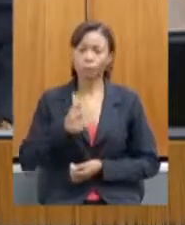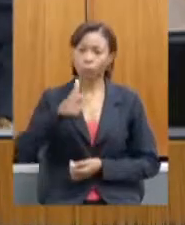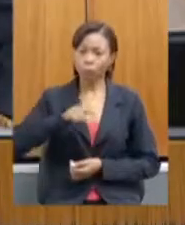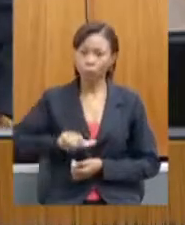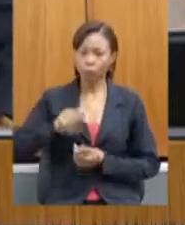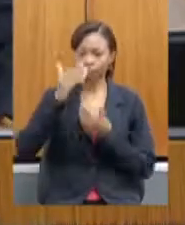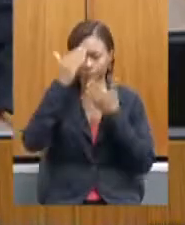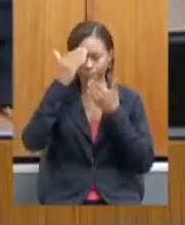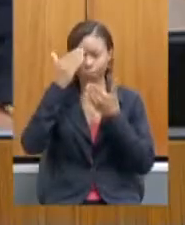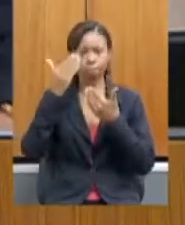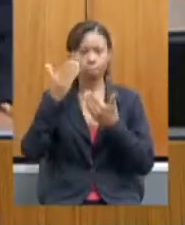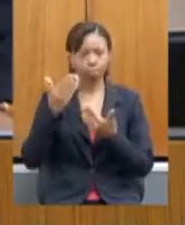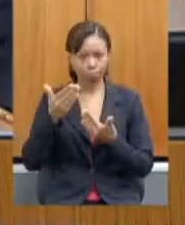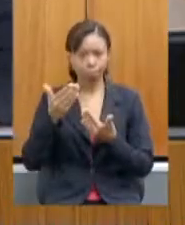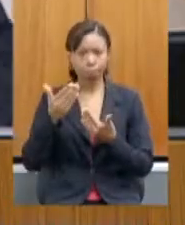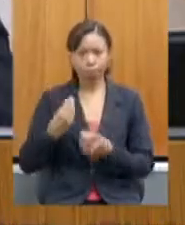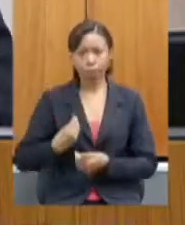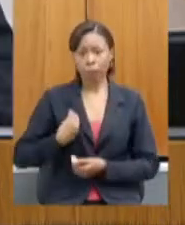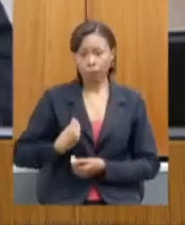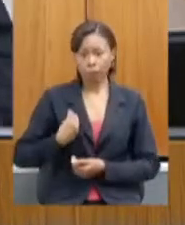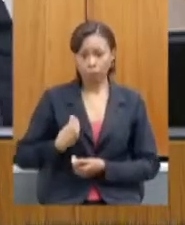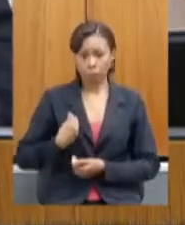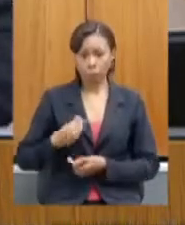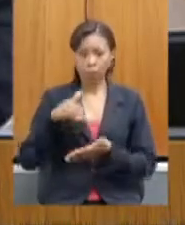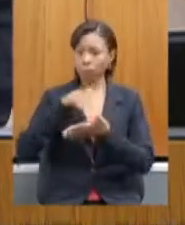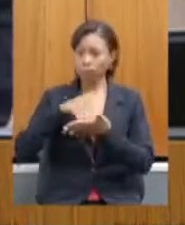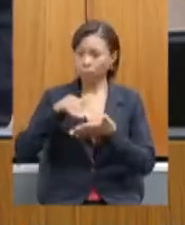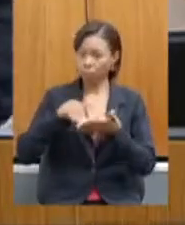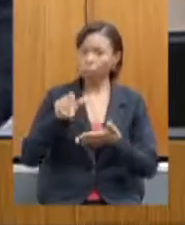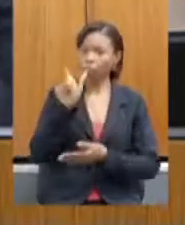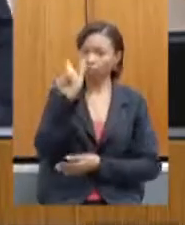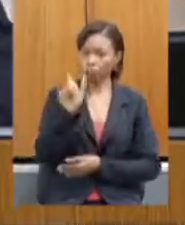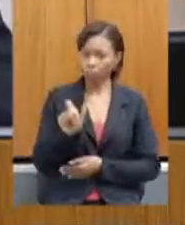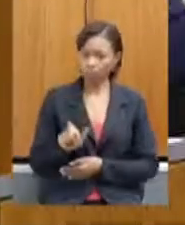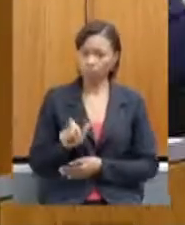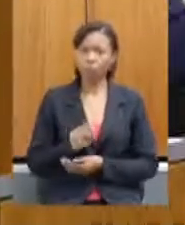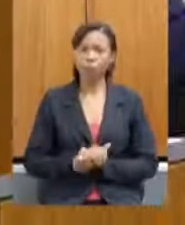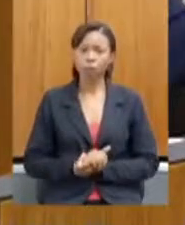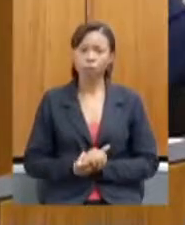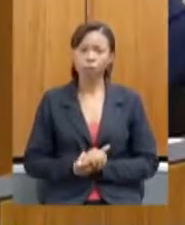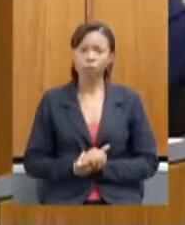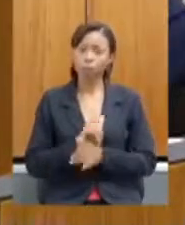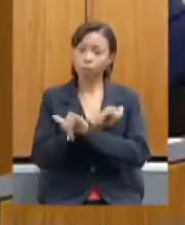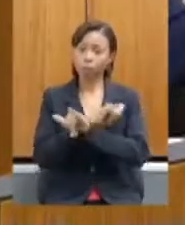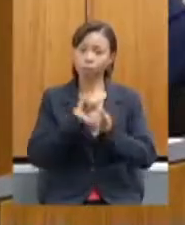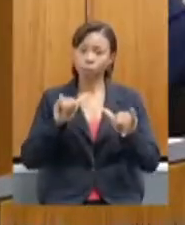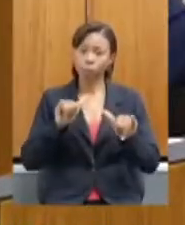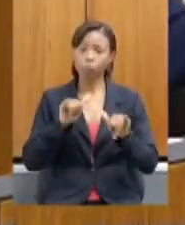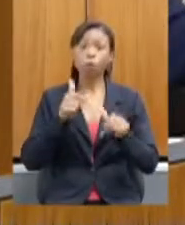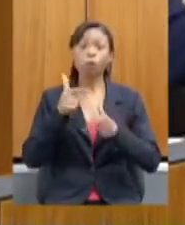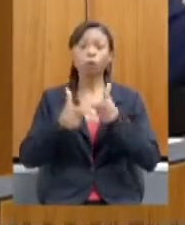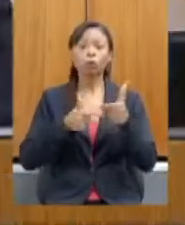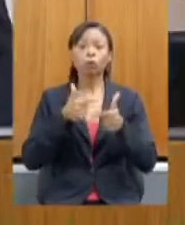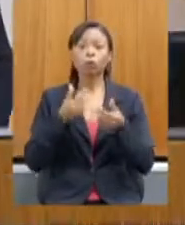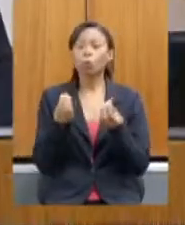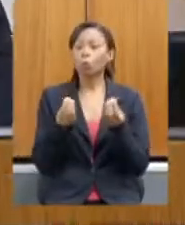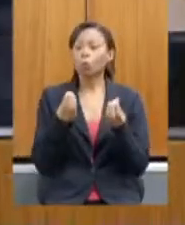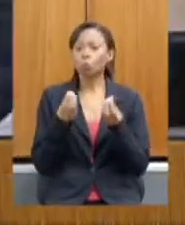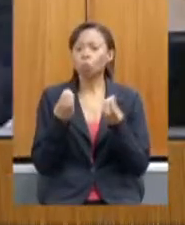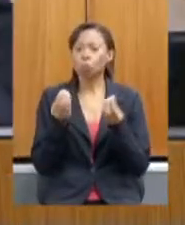agradecemos a presença da senhora secretária e informo que os trabalhos serão realizados da seguinte maneira.